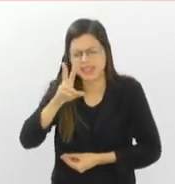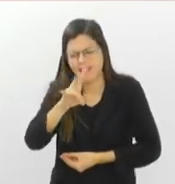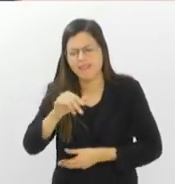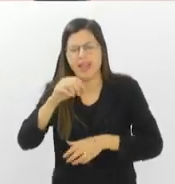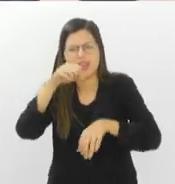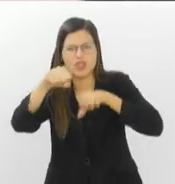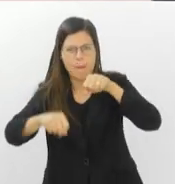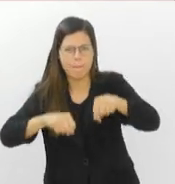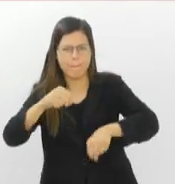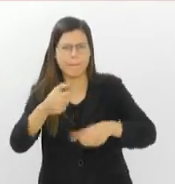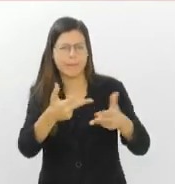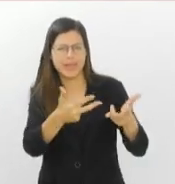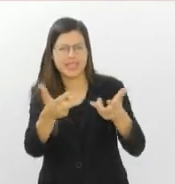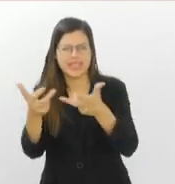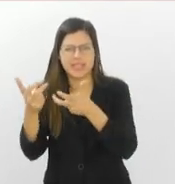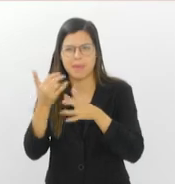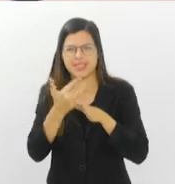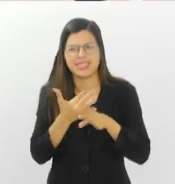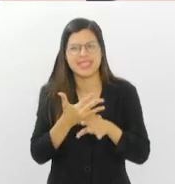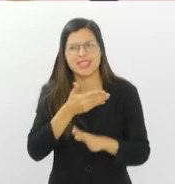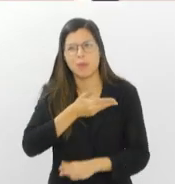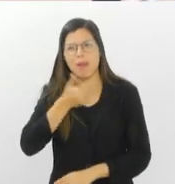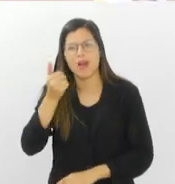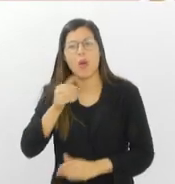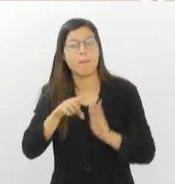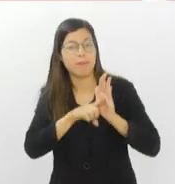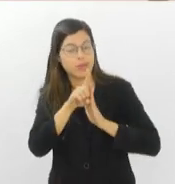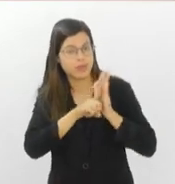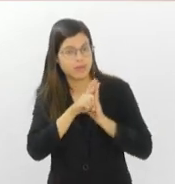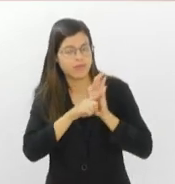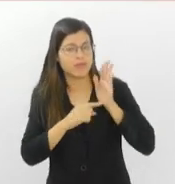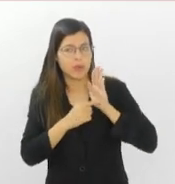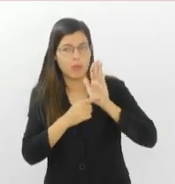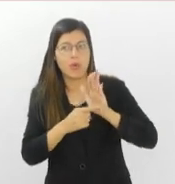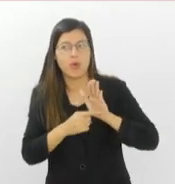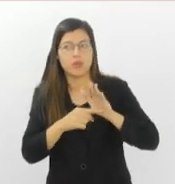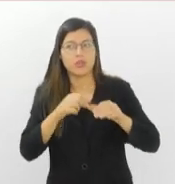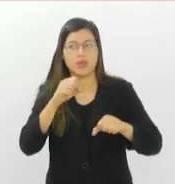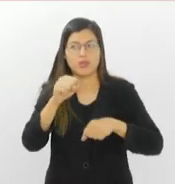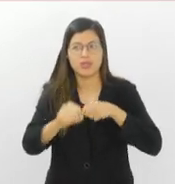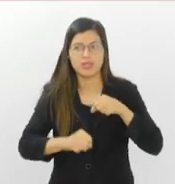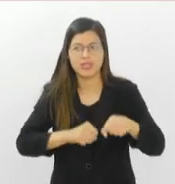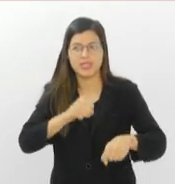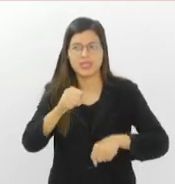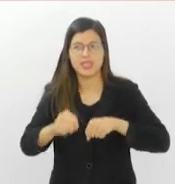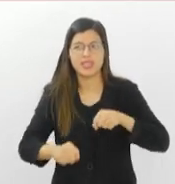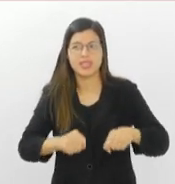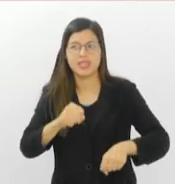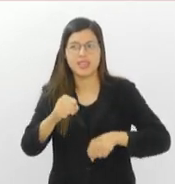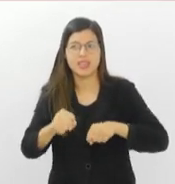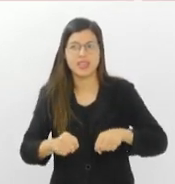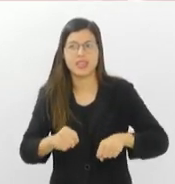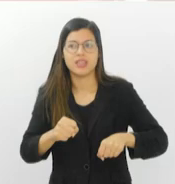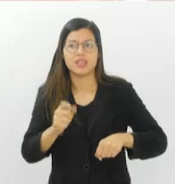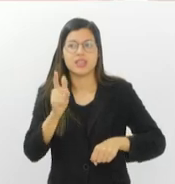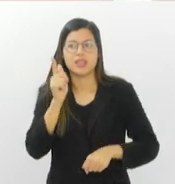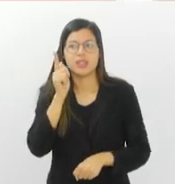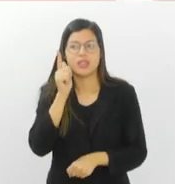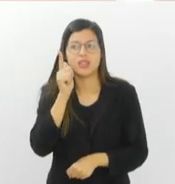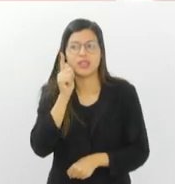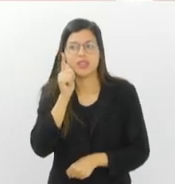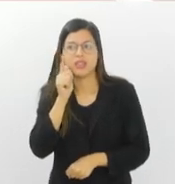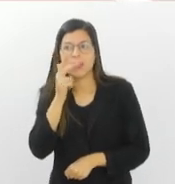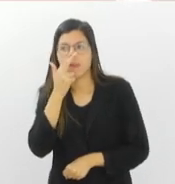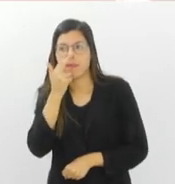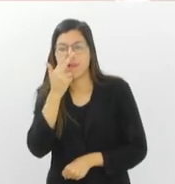muito melhor, né? Pesquisas no mundo todo já comprovam que o ciclista, ele gasta mais do que a pessoa de carro, porque ele sente o cheiro